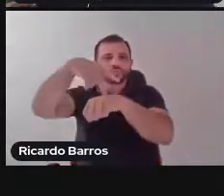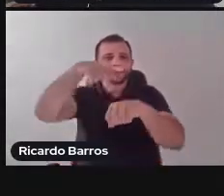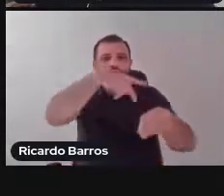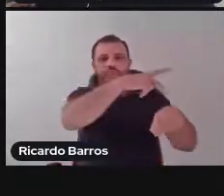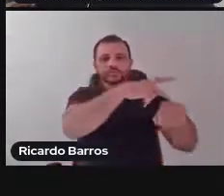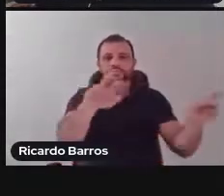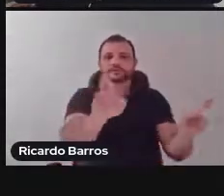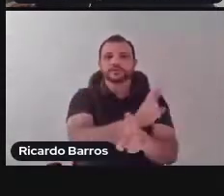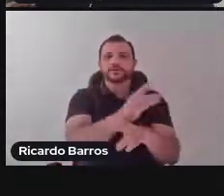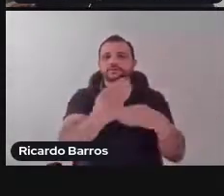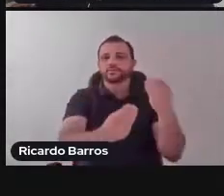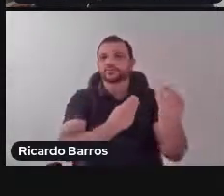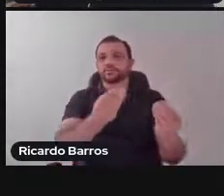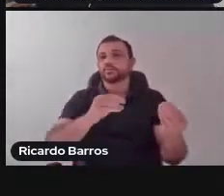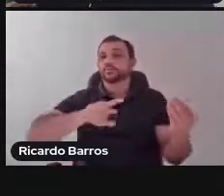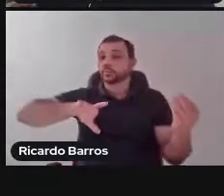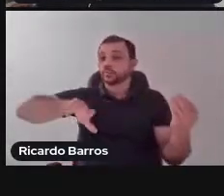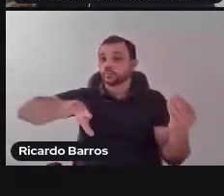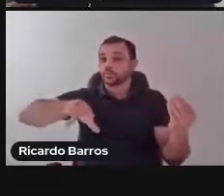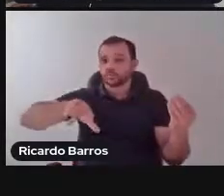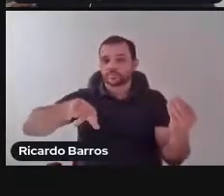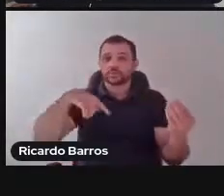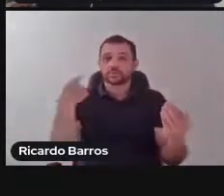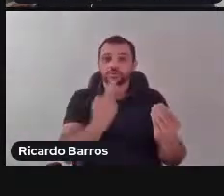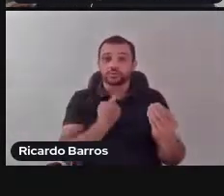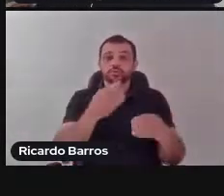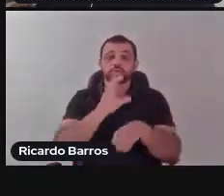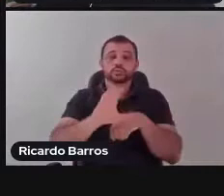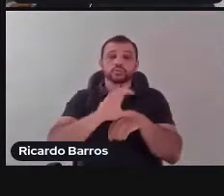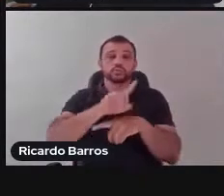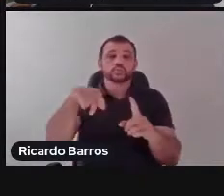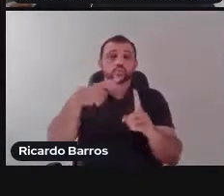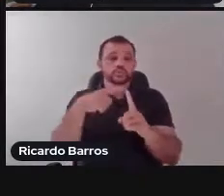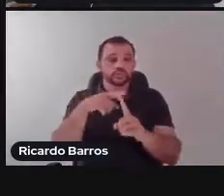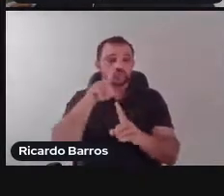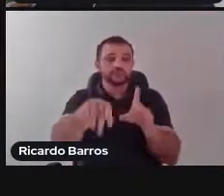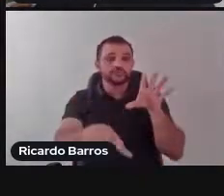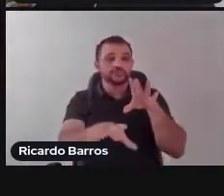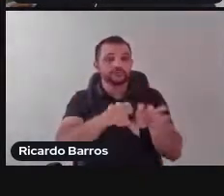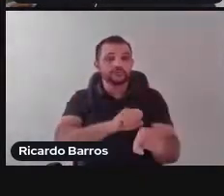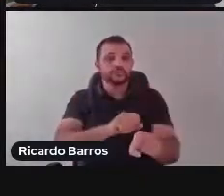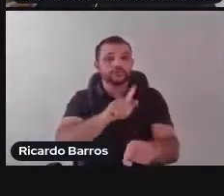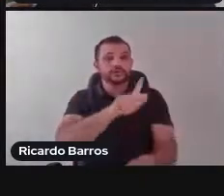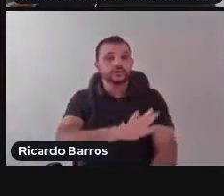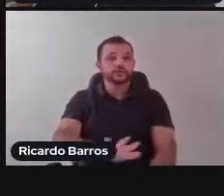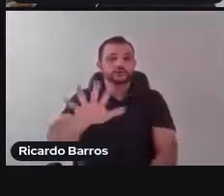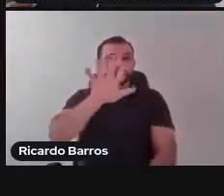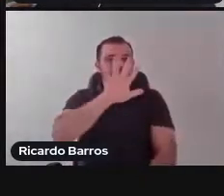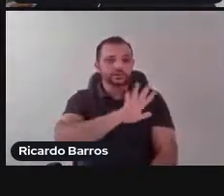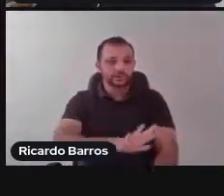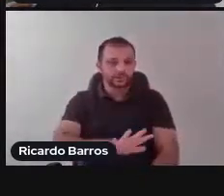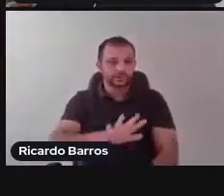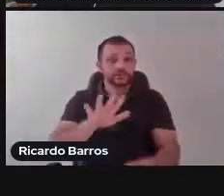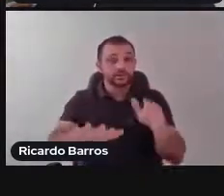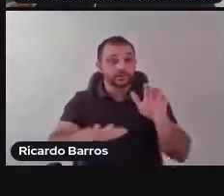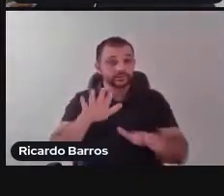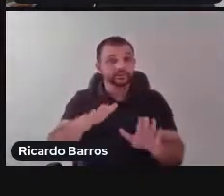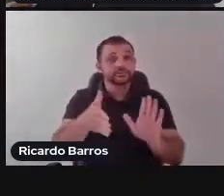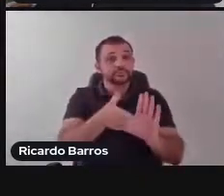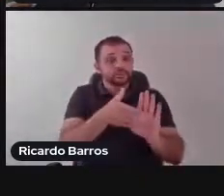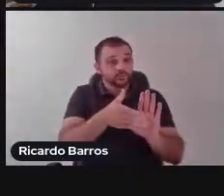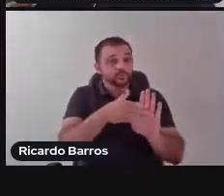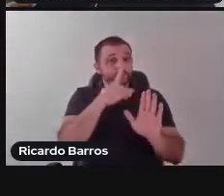formar holisticamente, inclusive para pautas que são pautas inegociáveis. E afirmar a